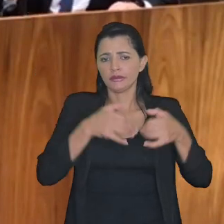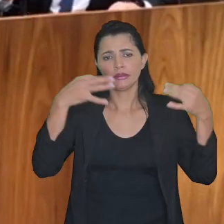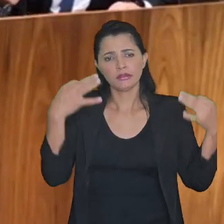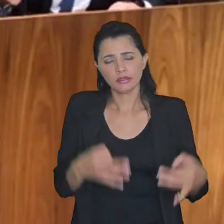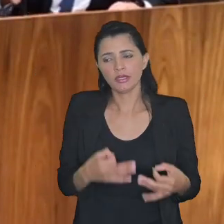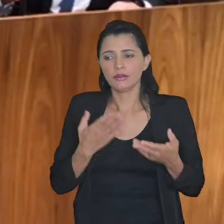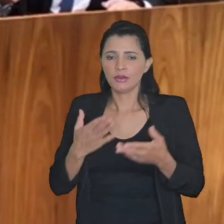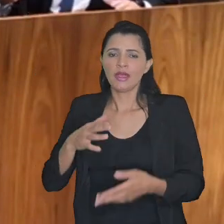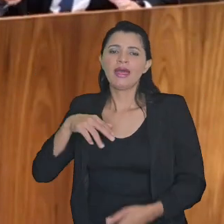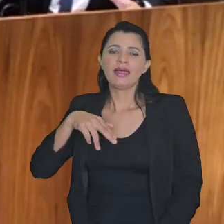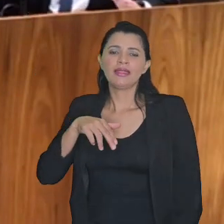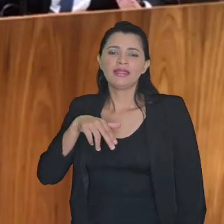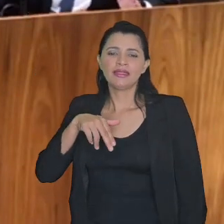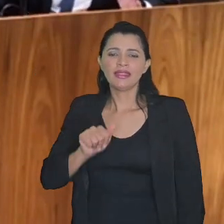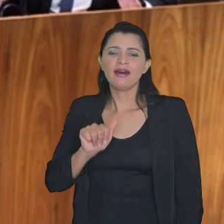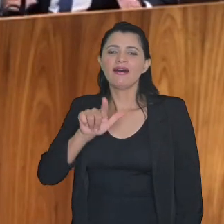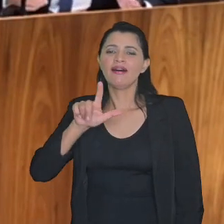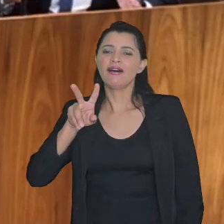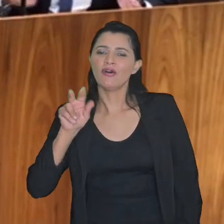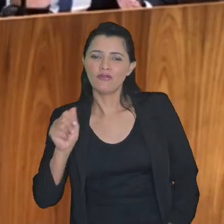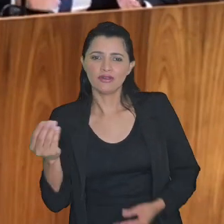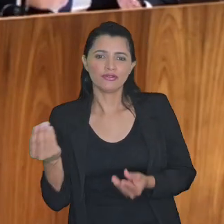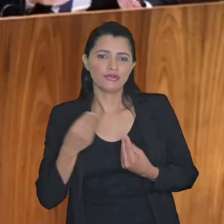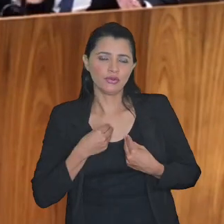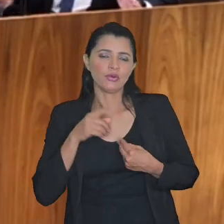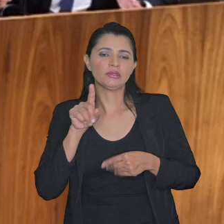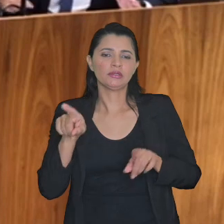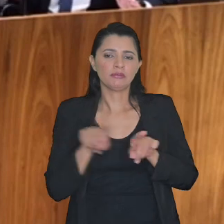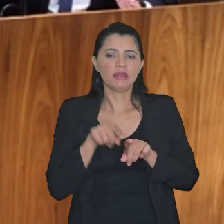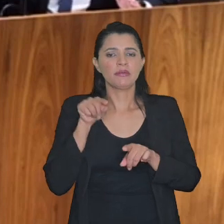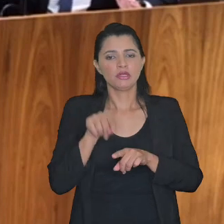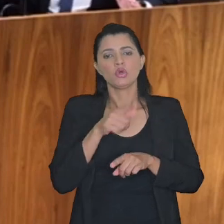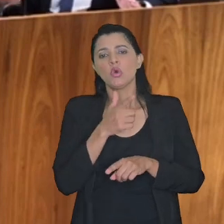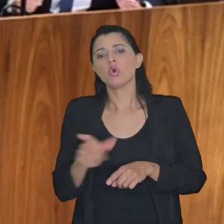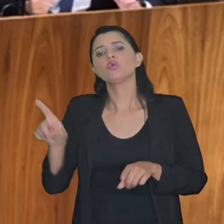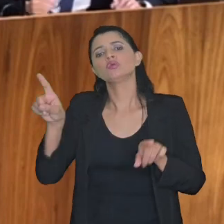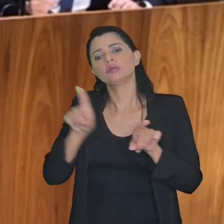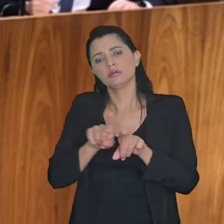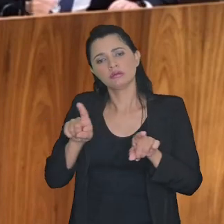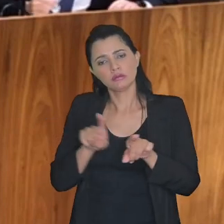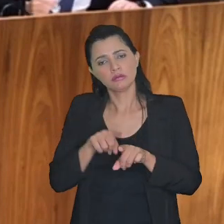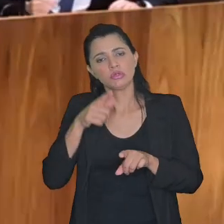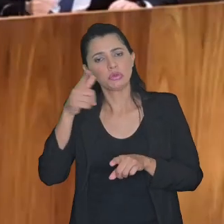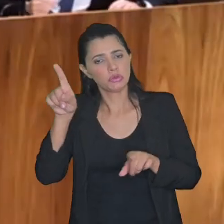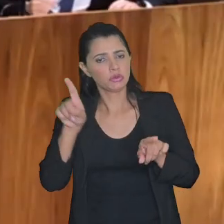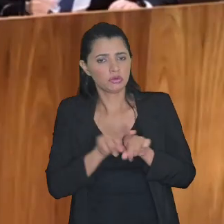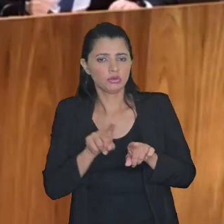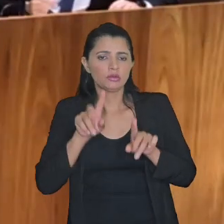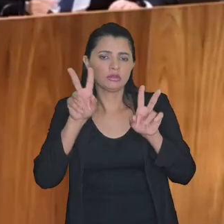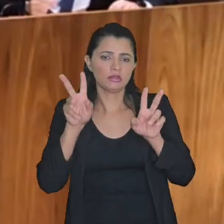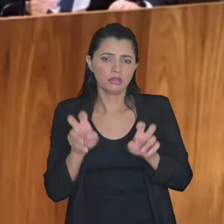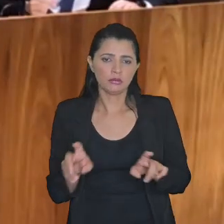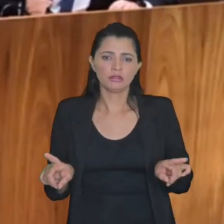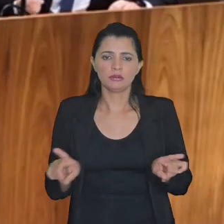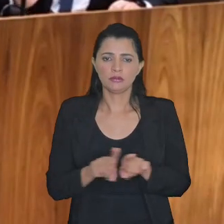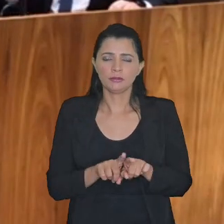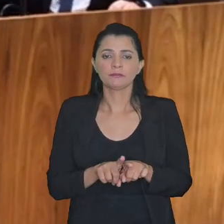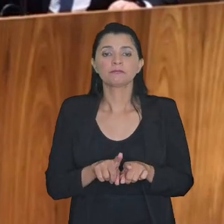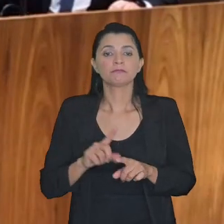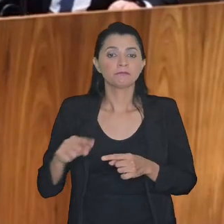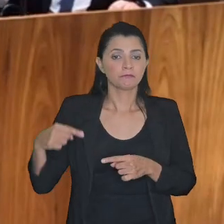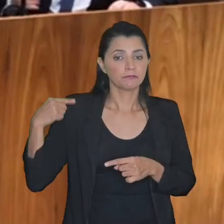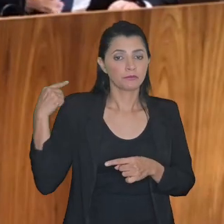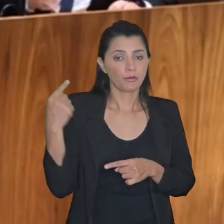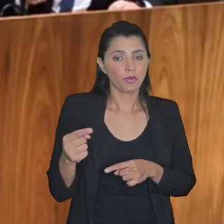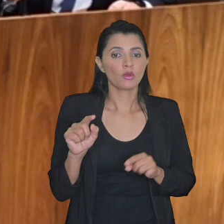a doutora Nova trouxe também depende de uma regulamentação não só para esse mas para outros para outros temas e